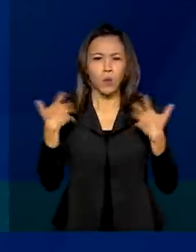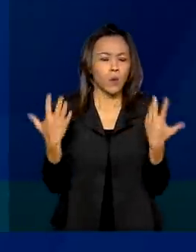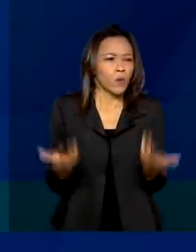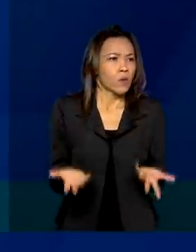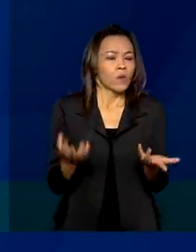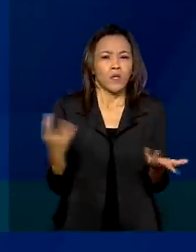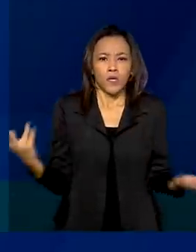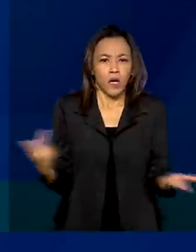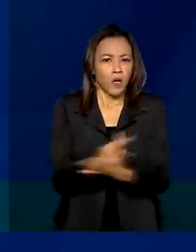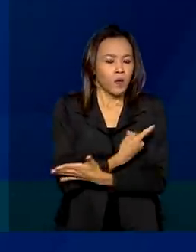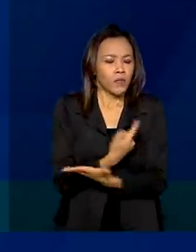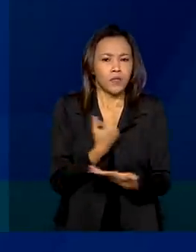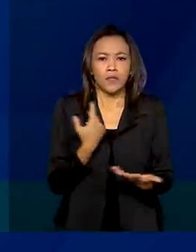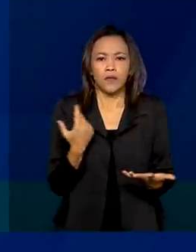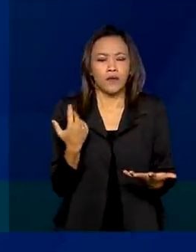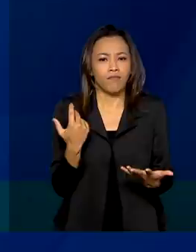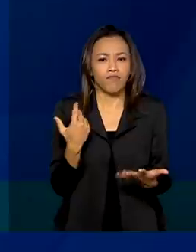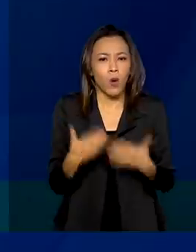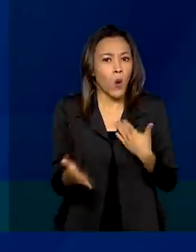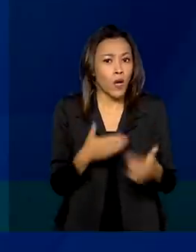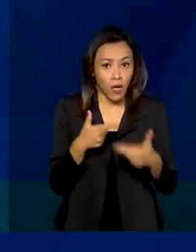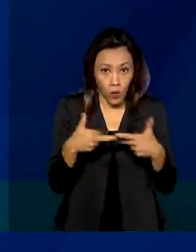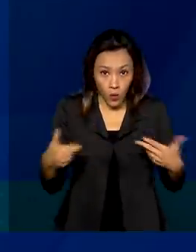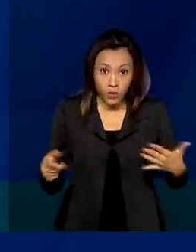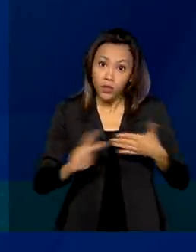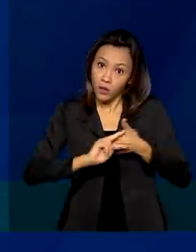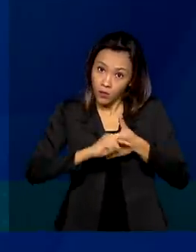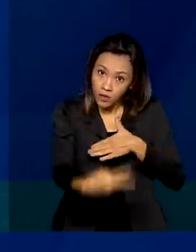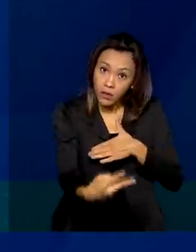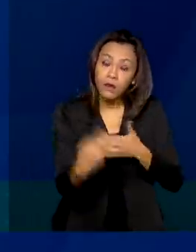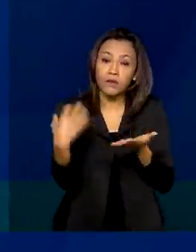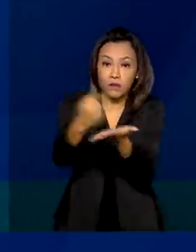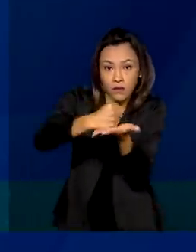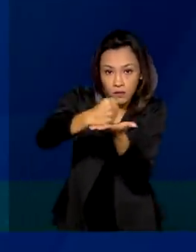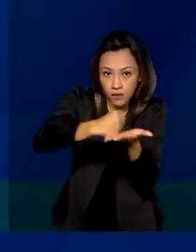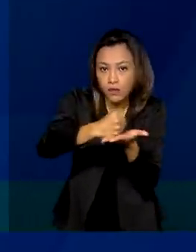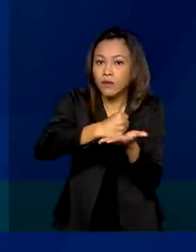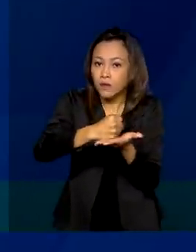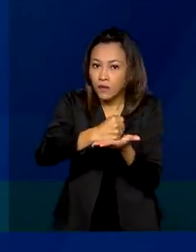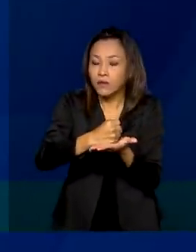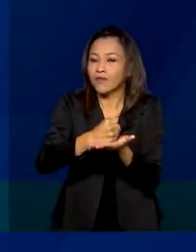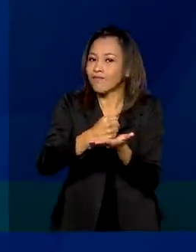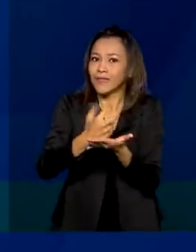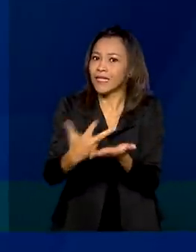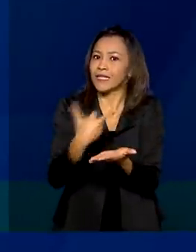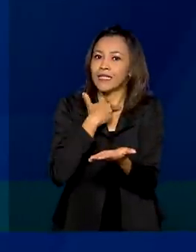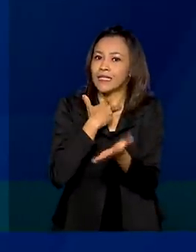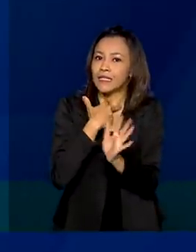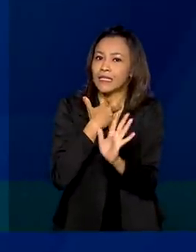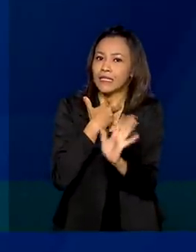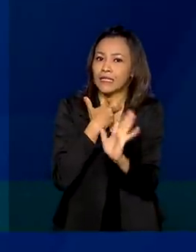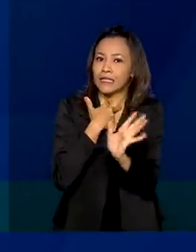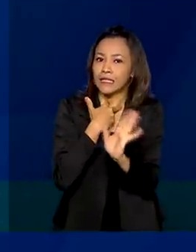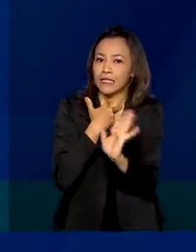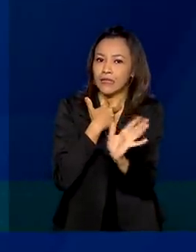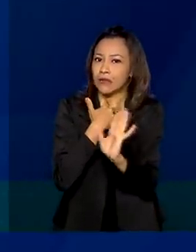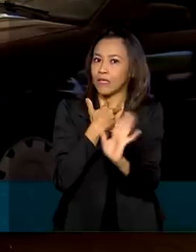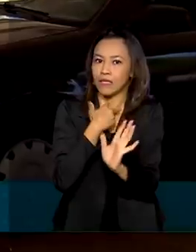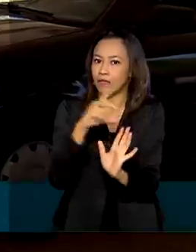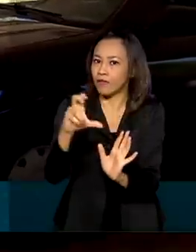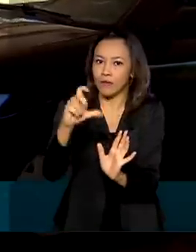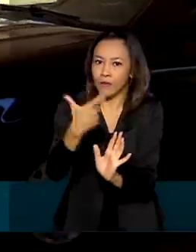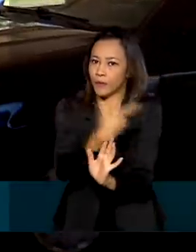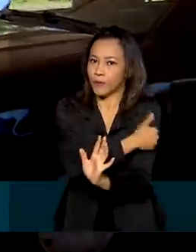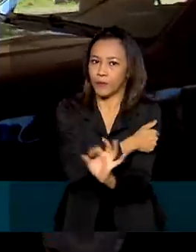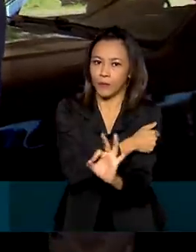questão relacionada ou ao princípio ativo ou aos recipientes não deve tomar essa vacina.